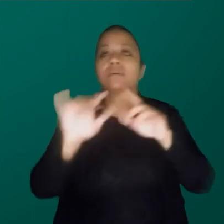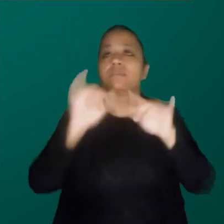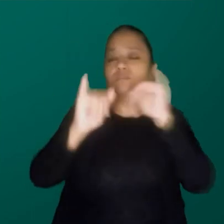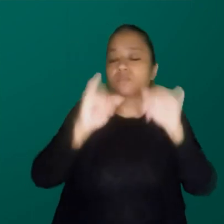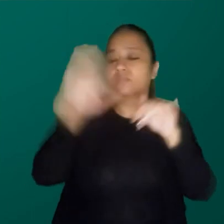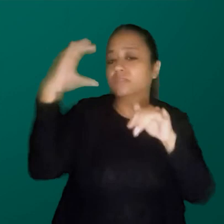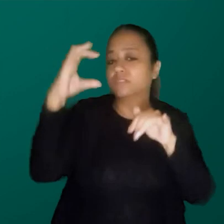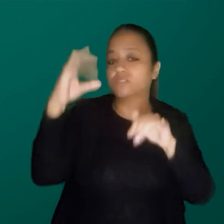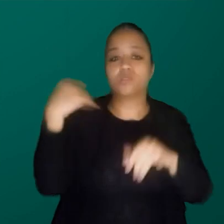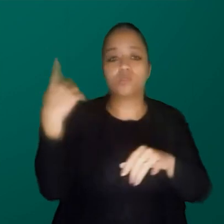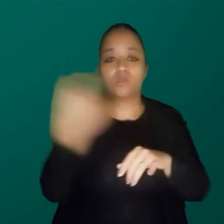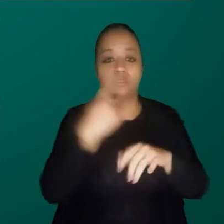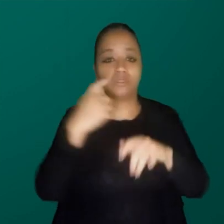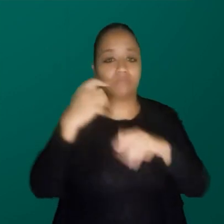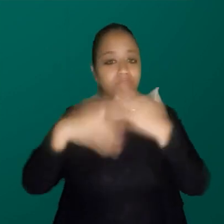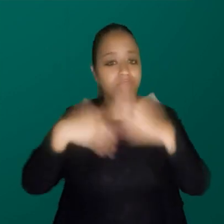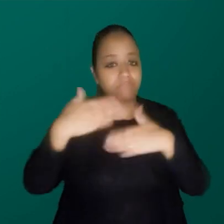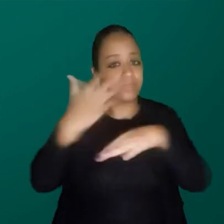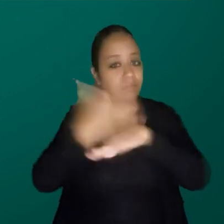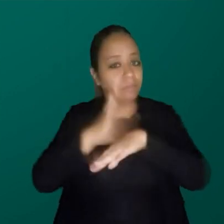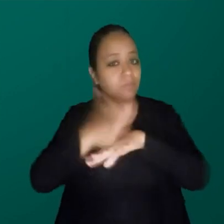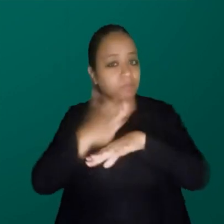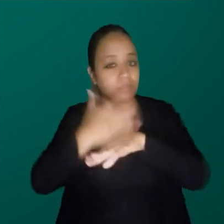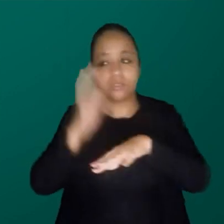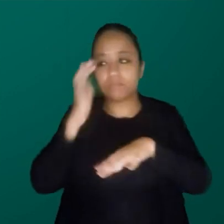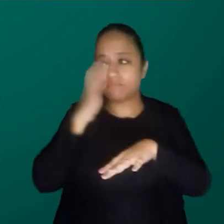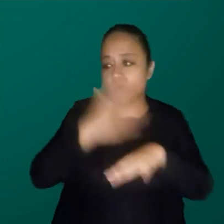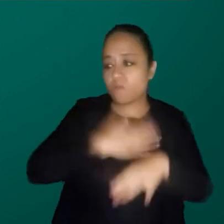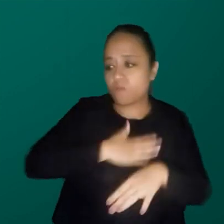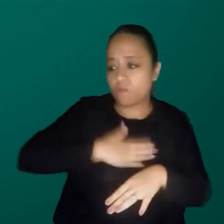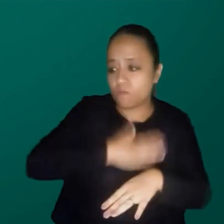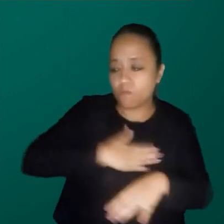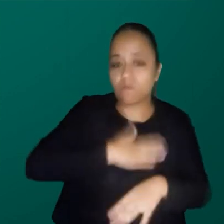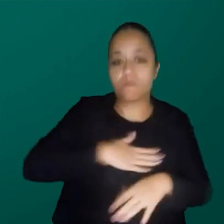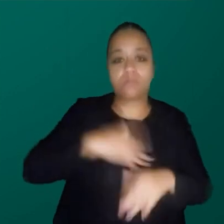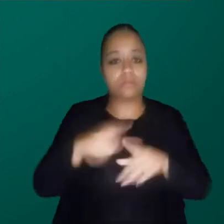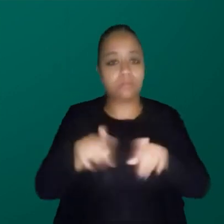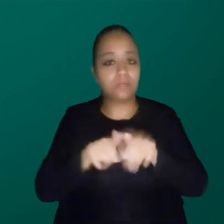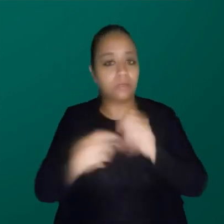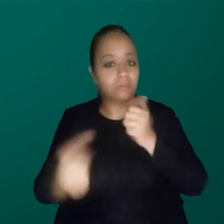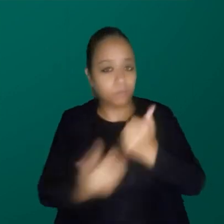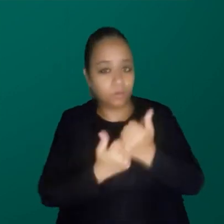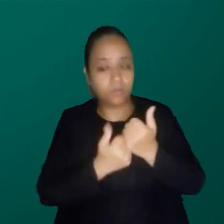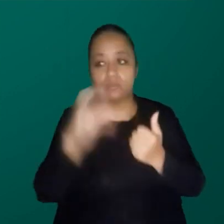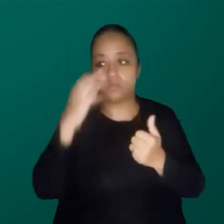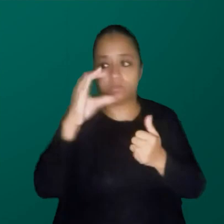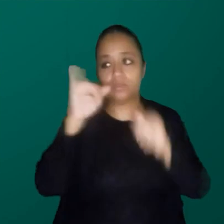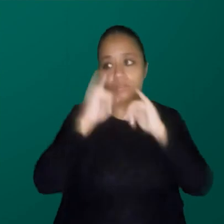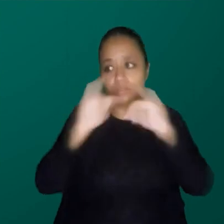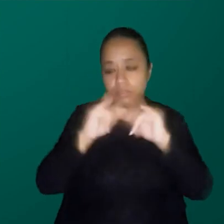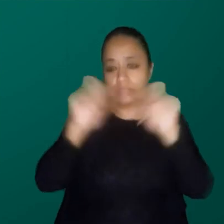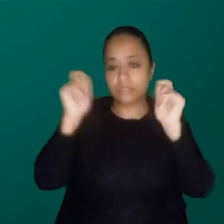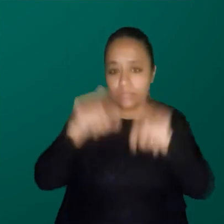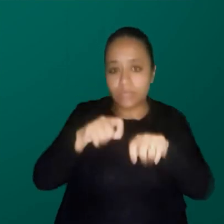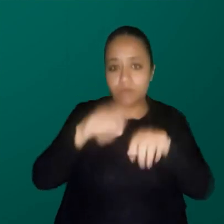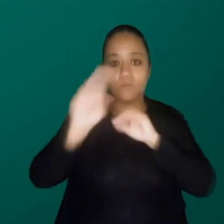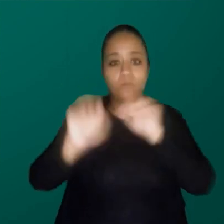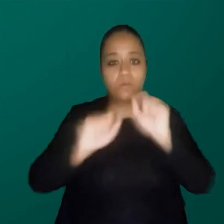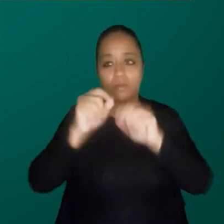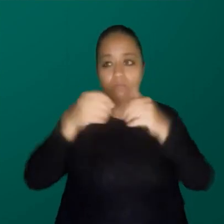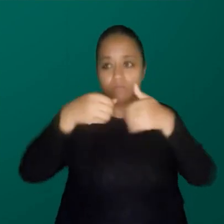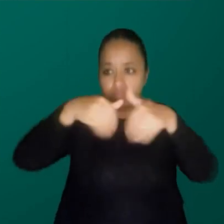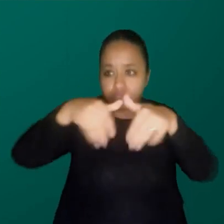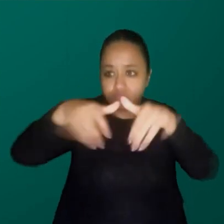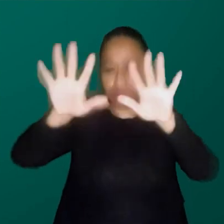científica que a gente está fazendo ou aquela que a gente admira, enfim, que a gente segue, que a gente apoia, ela está conseguindo deslocar esse lugar da